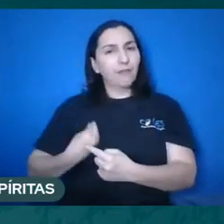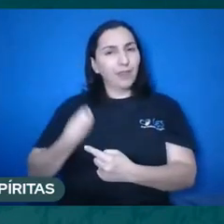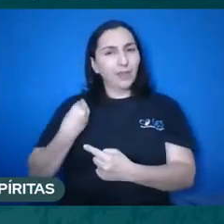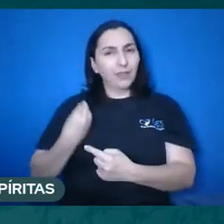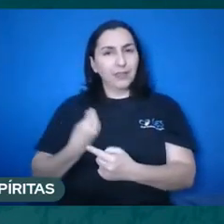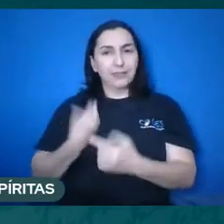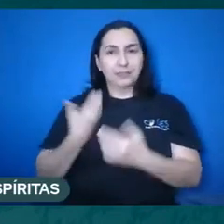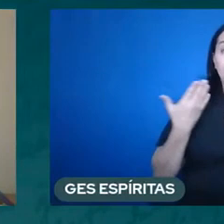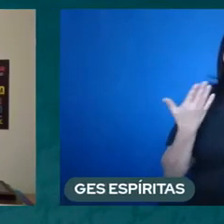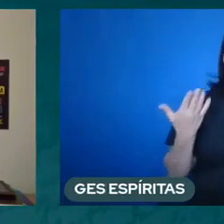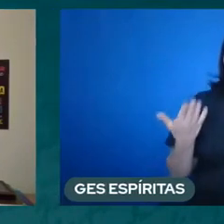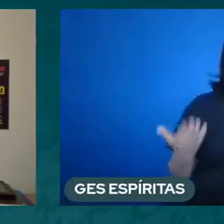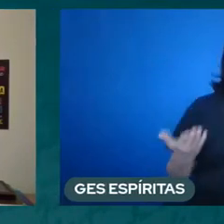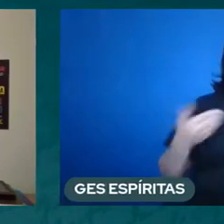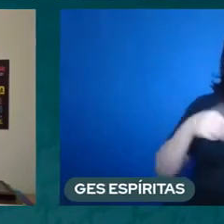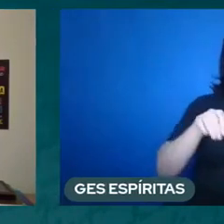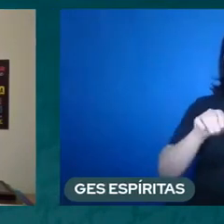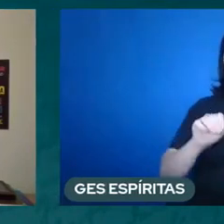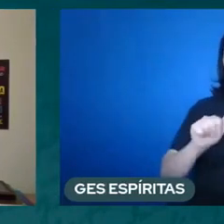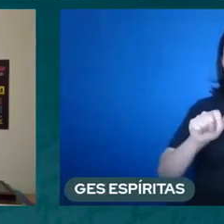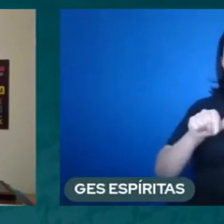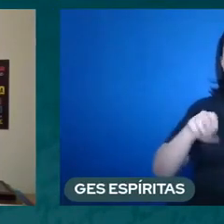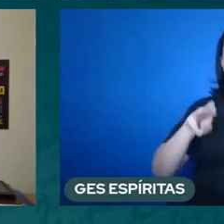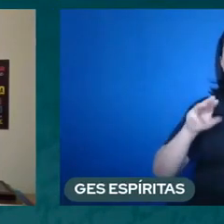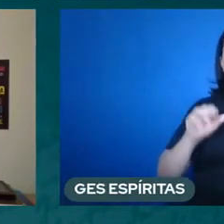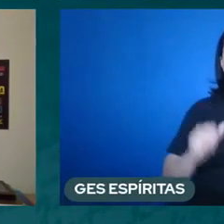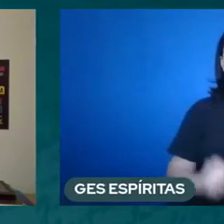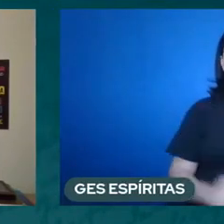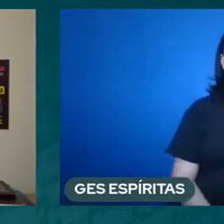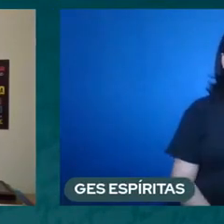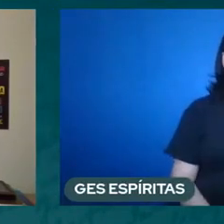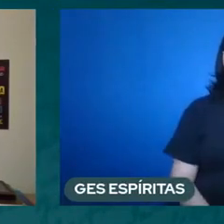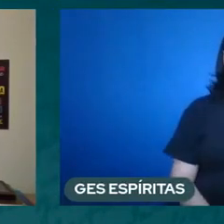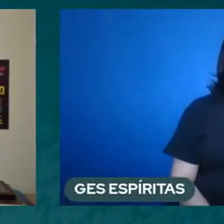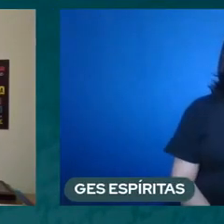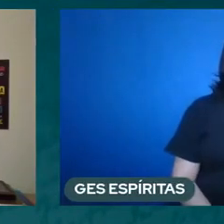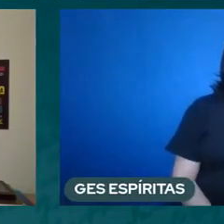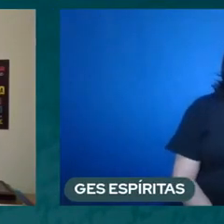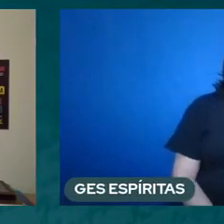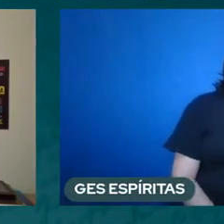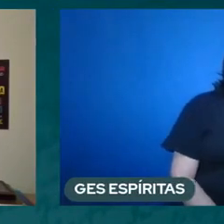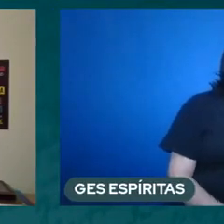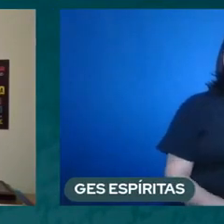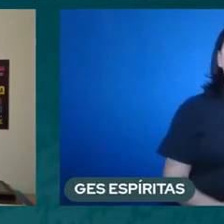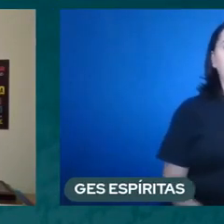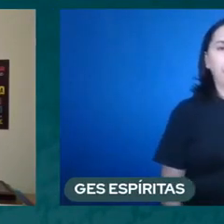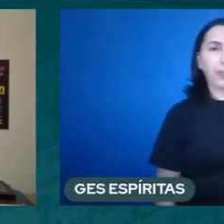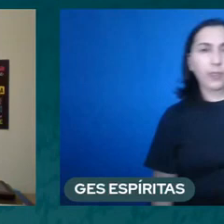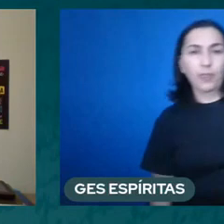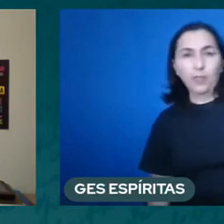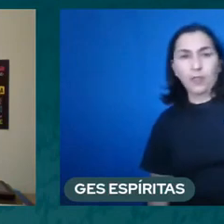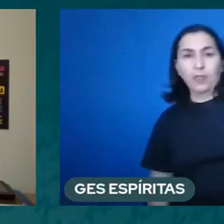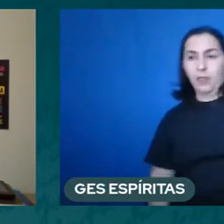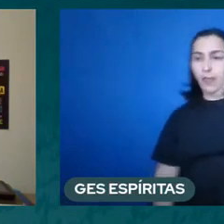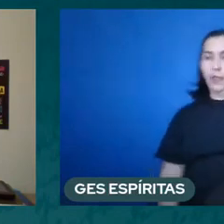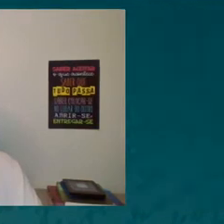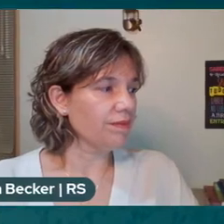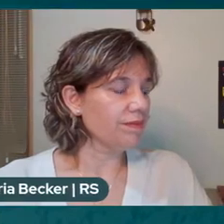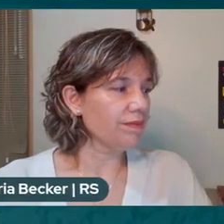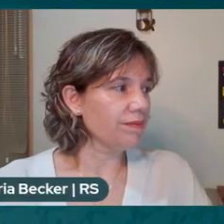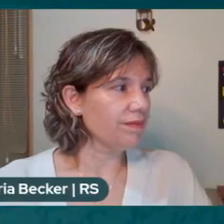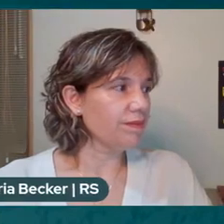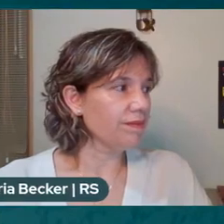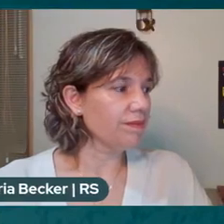se fala da alma pura, é justamente a alma que evoluiu, que passou pelos estágios